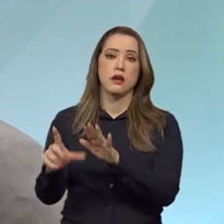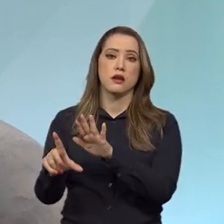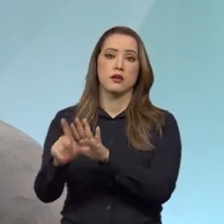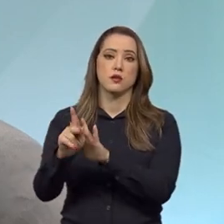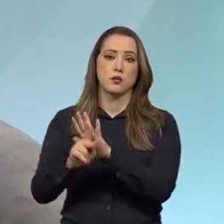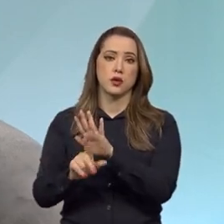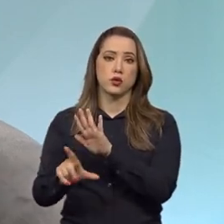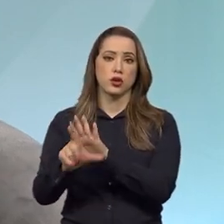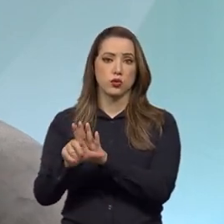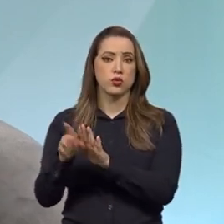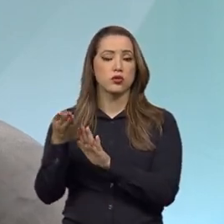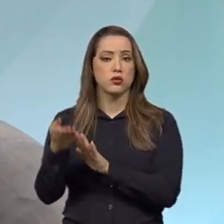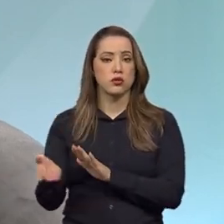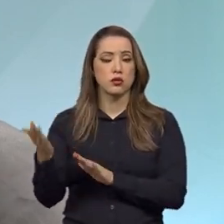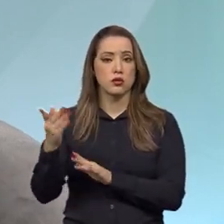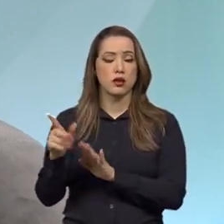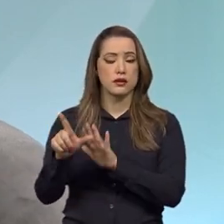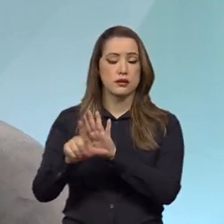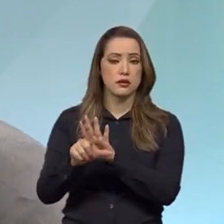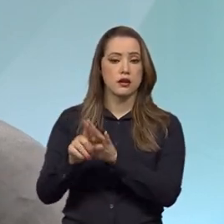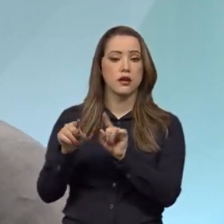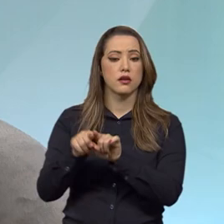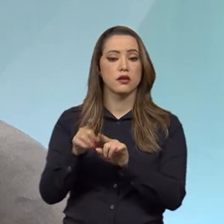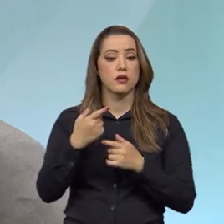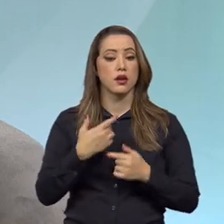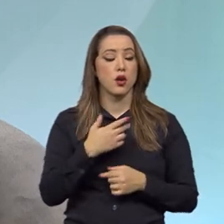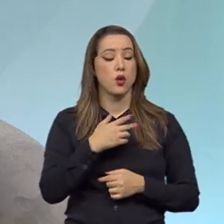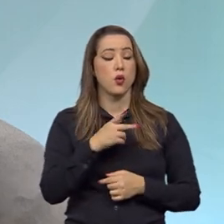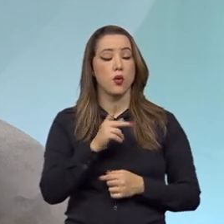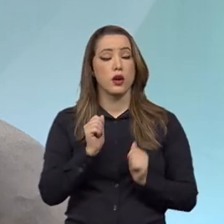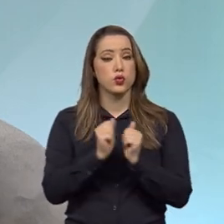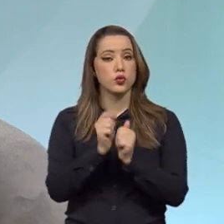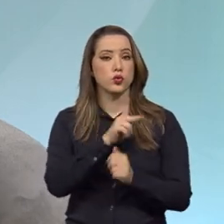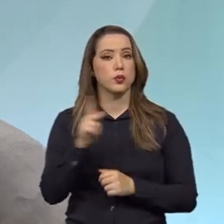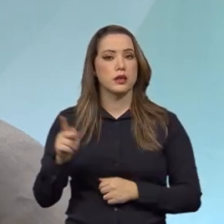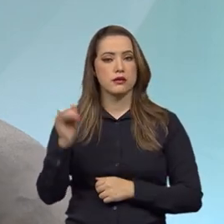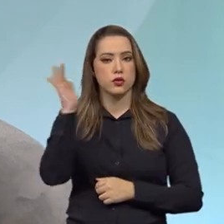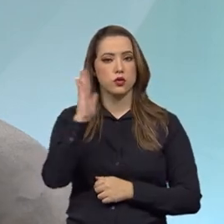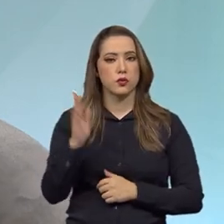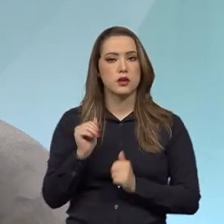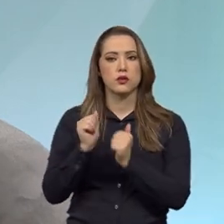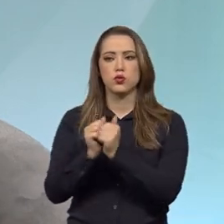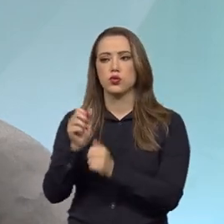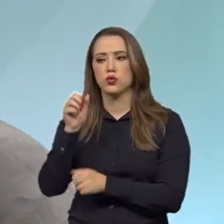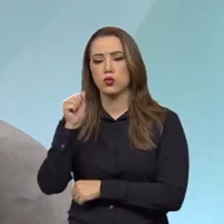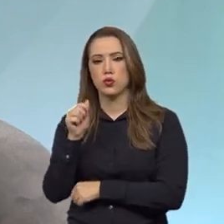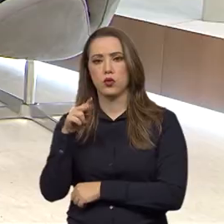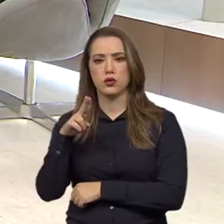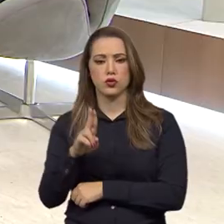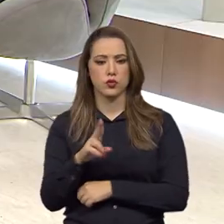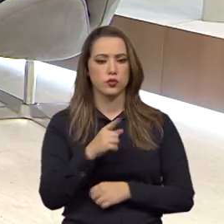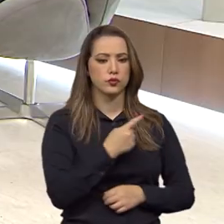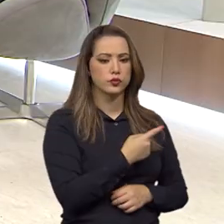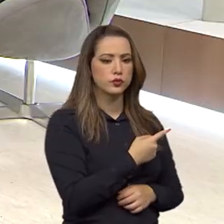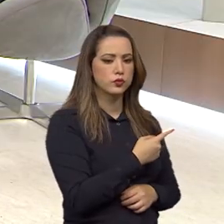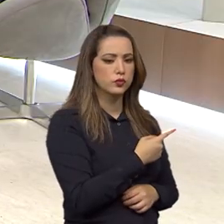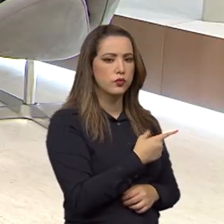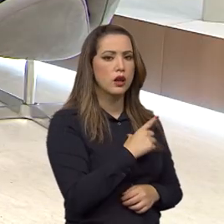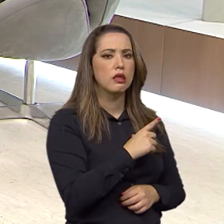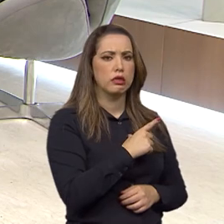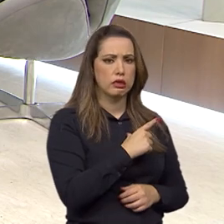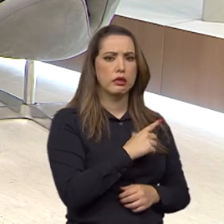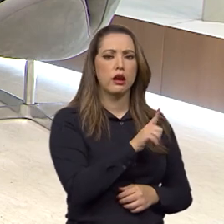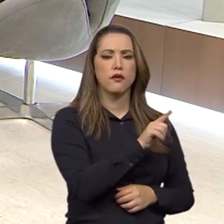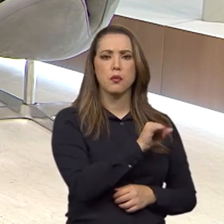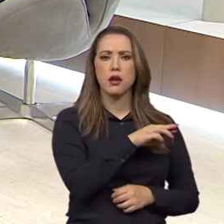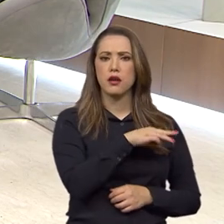Esse ajuizamento, ele é feito pelo presidente da República e pelo advogado-geral. Então, nesse ato... Houve uma liminária a favor do governo? Houve sim